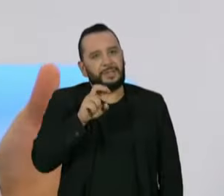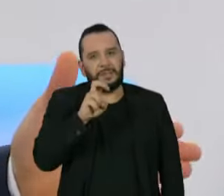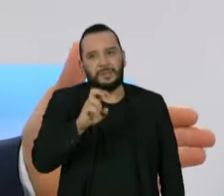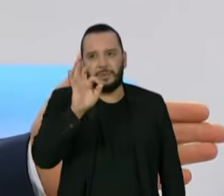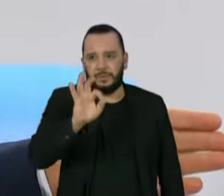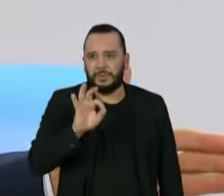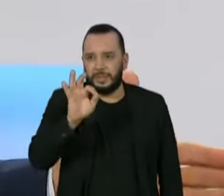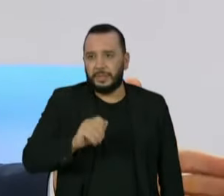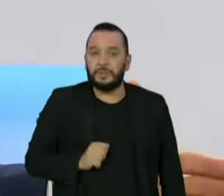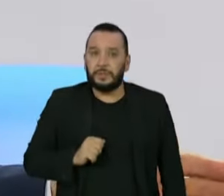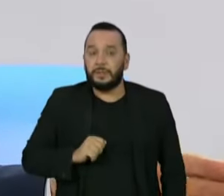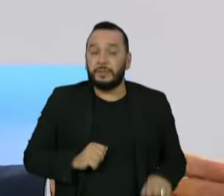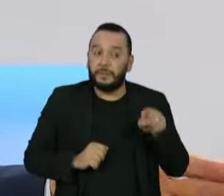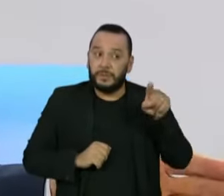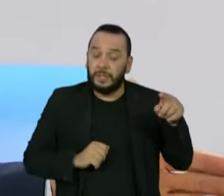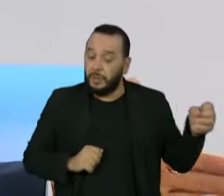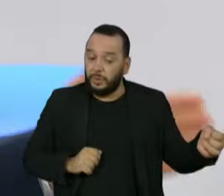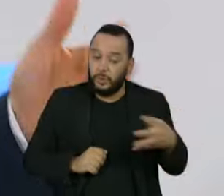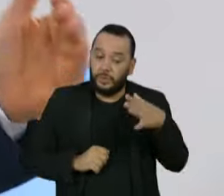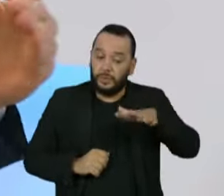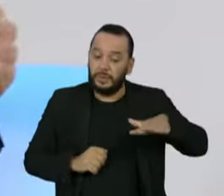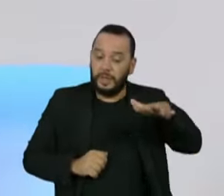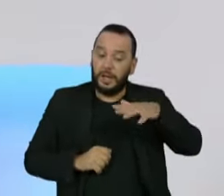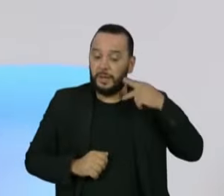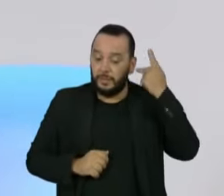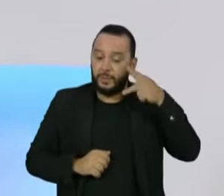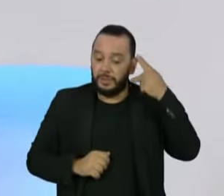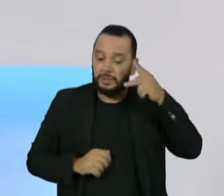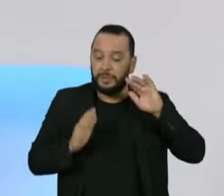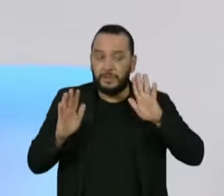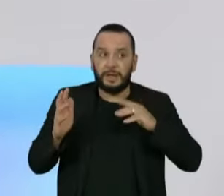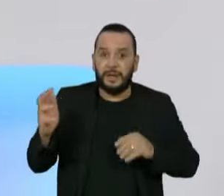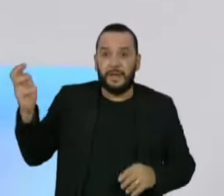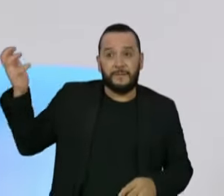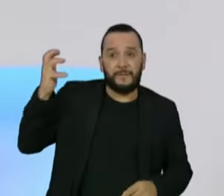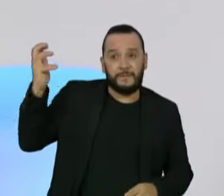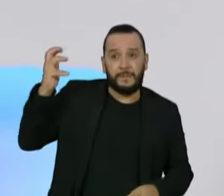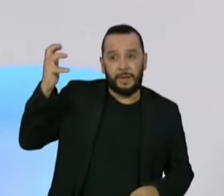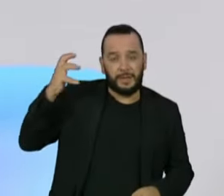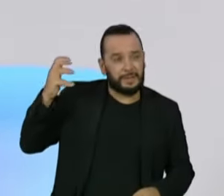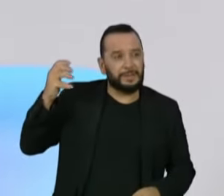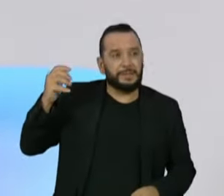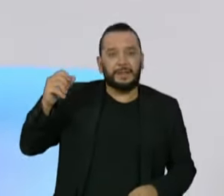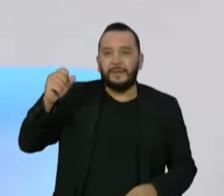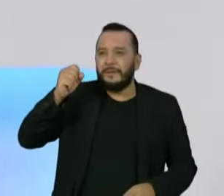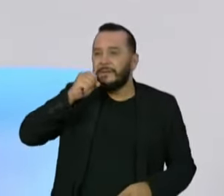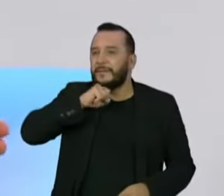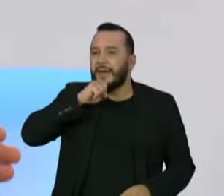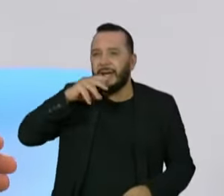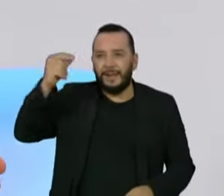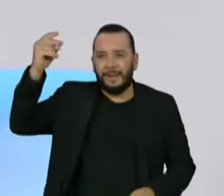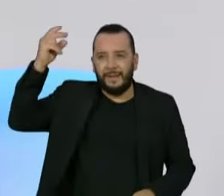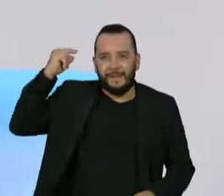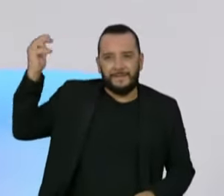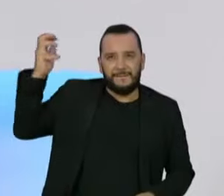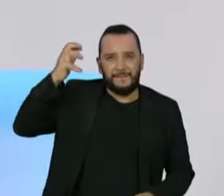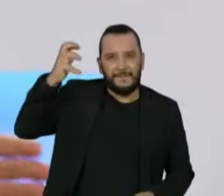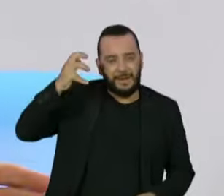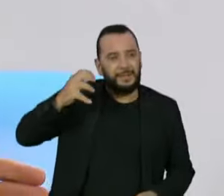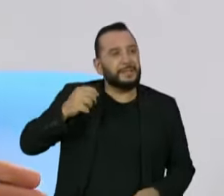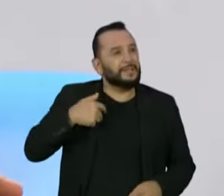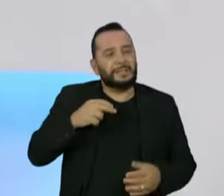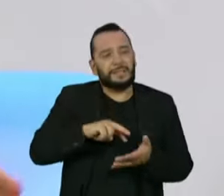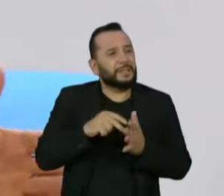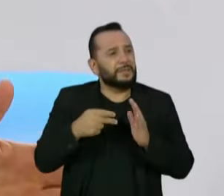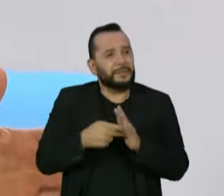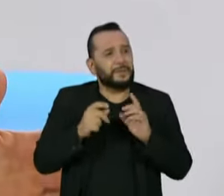não basta você ser novo na política se deixando contaminar com a prática da velha política. Porque eu digo que você não está nem trocando seis por